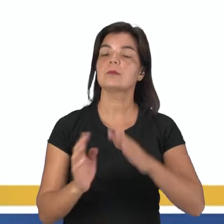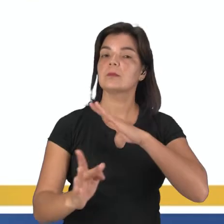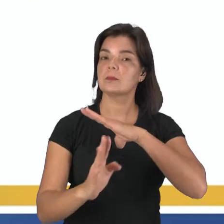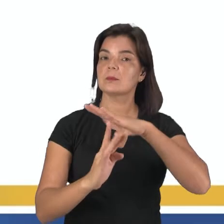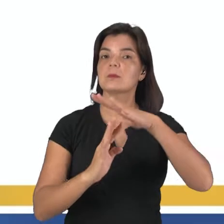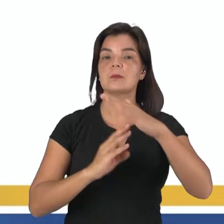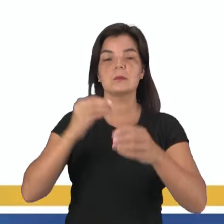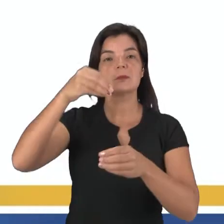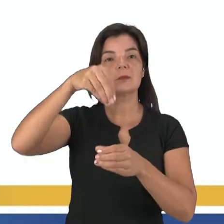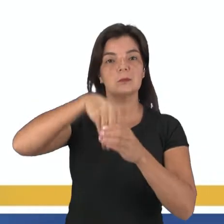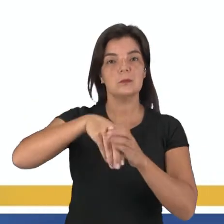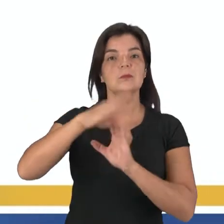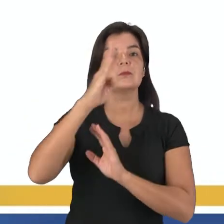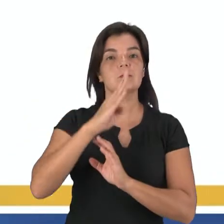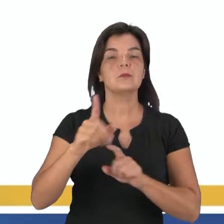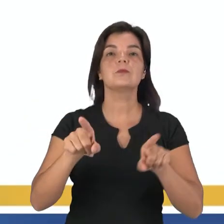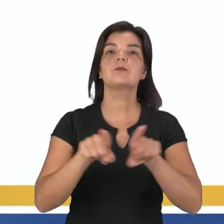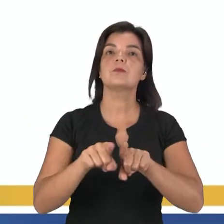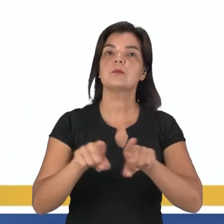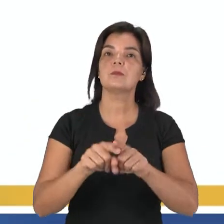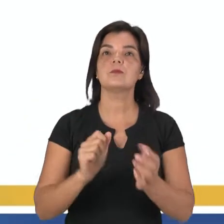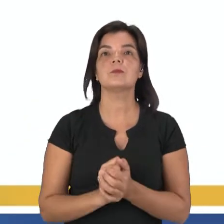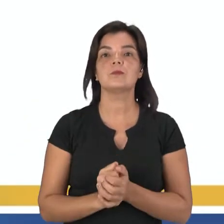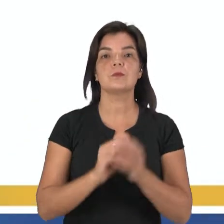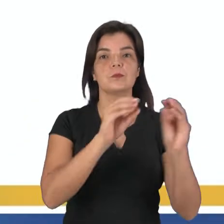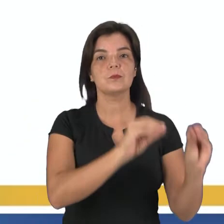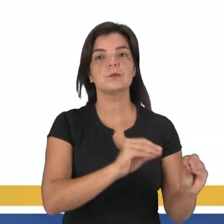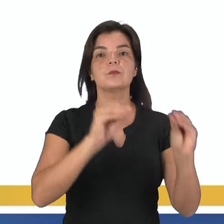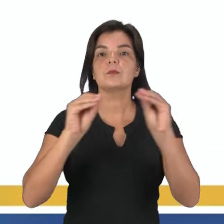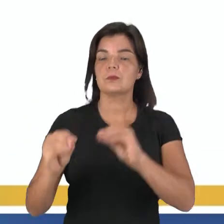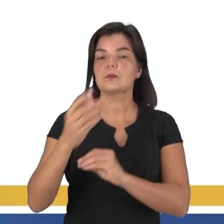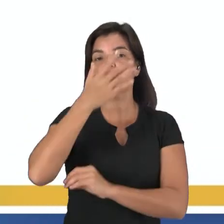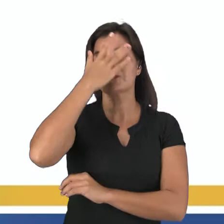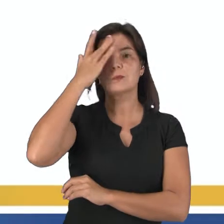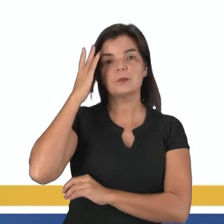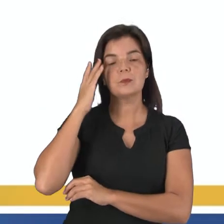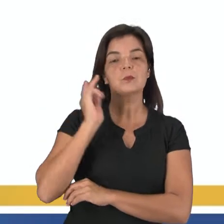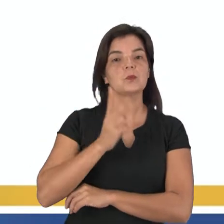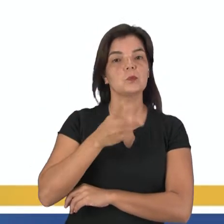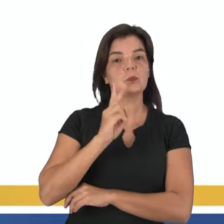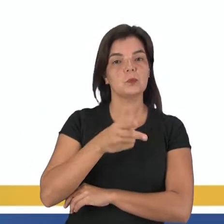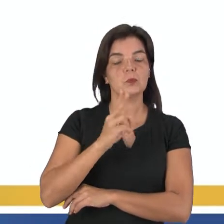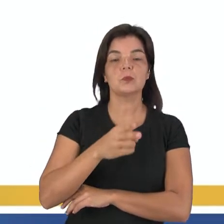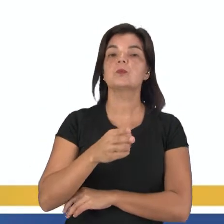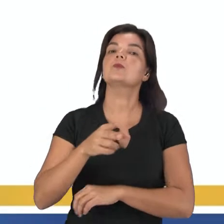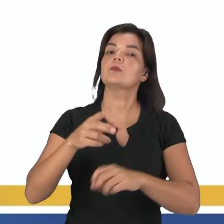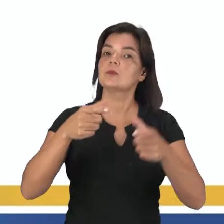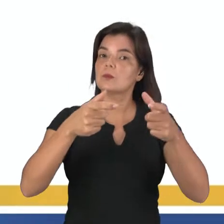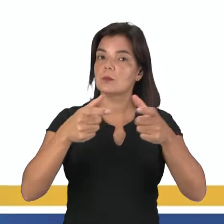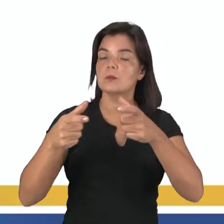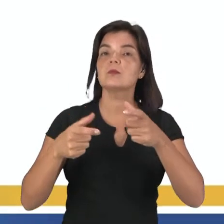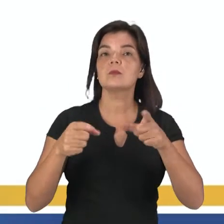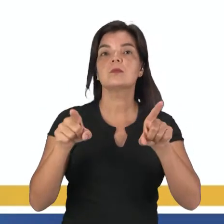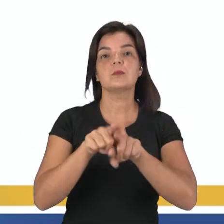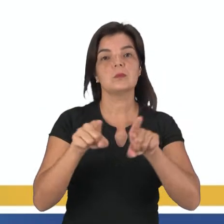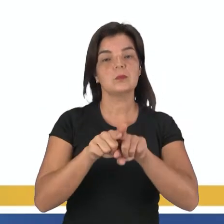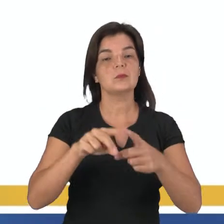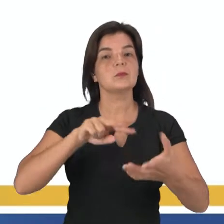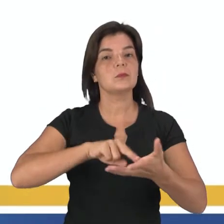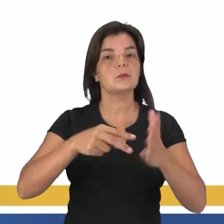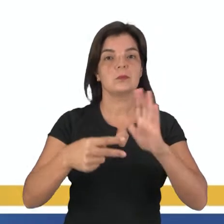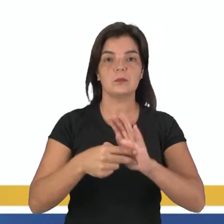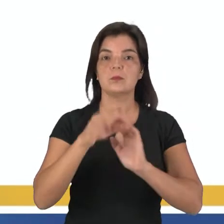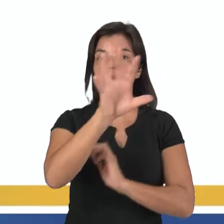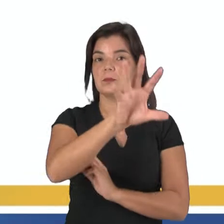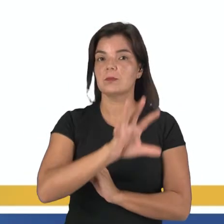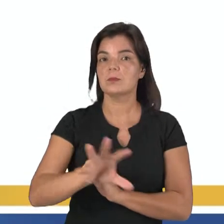interna corresponde ao deslocamento de pessoas de um mesmo território. Dessa forma, pode ser